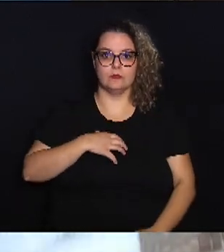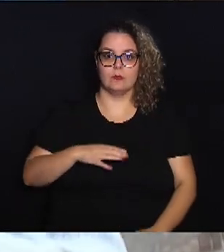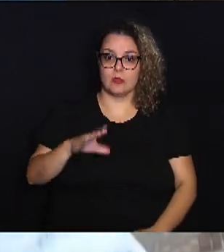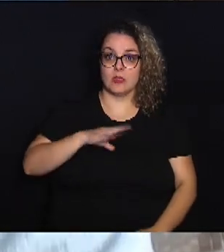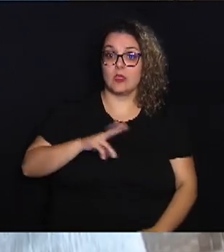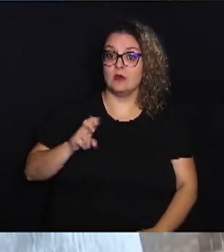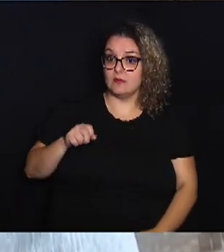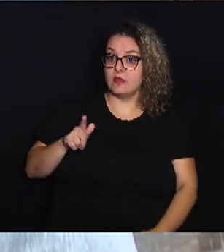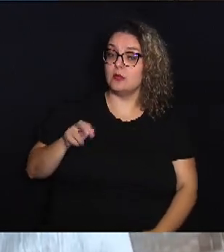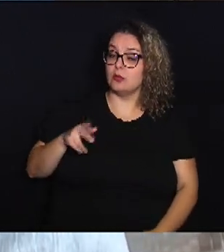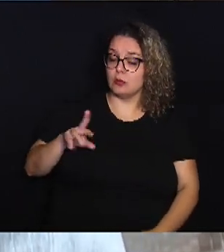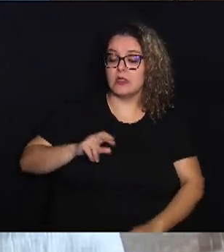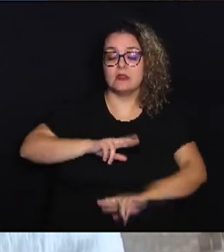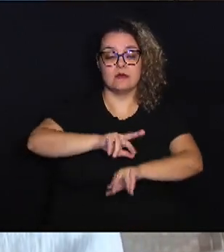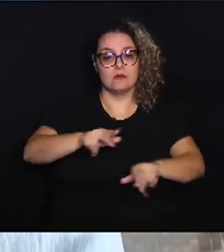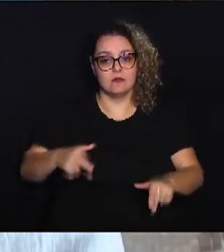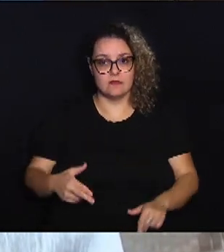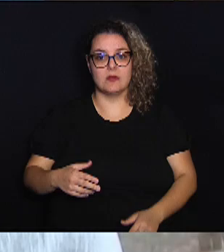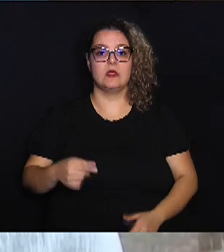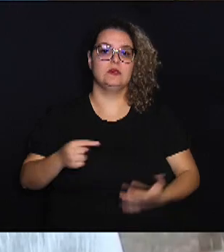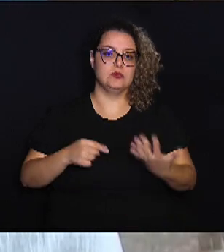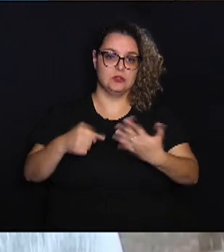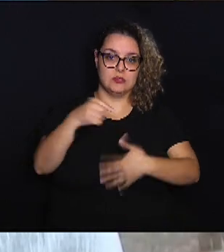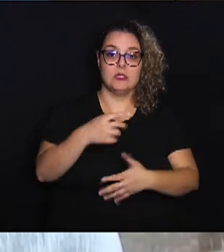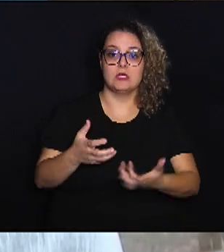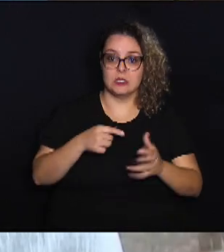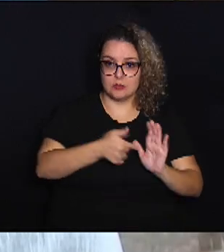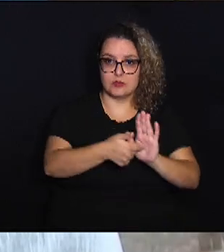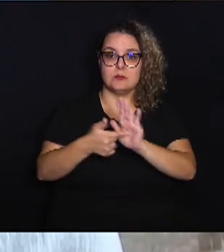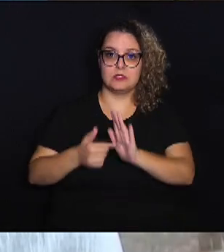aspectos e também nós queremos mostrar.